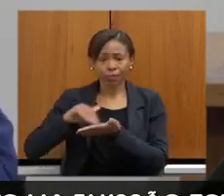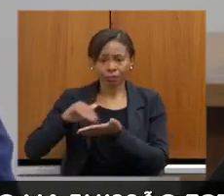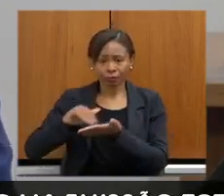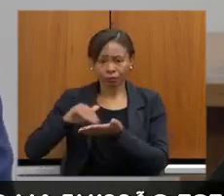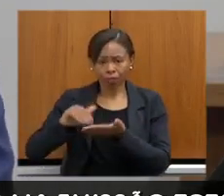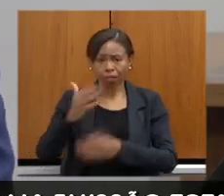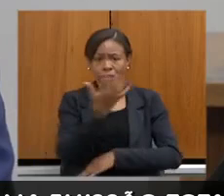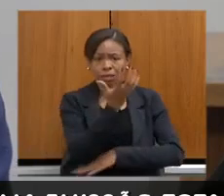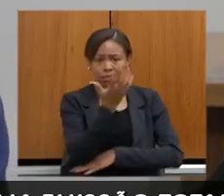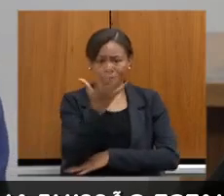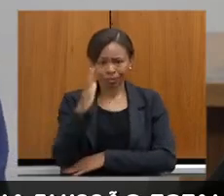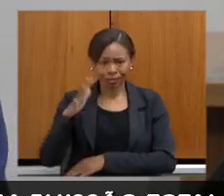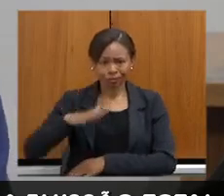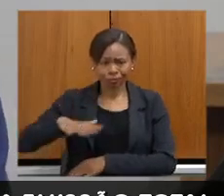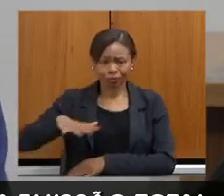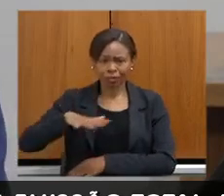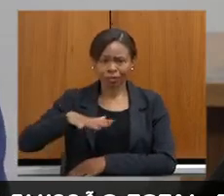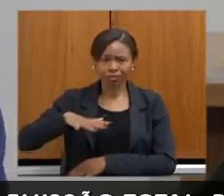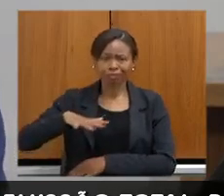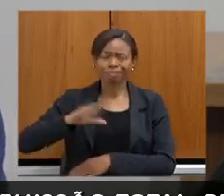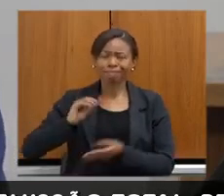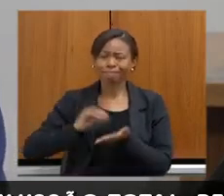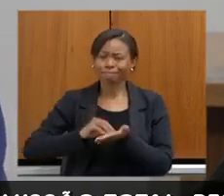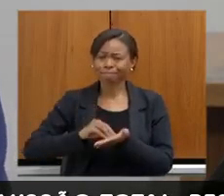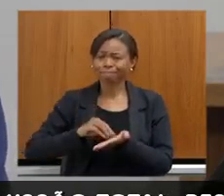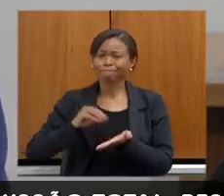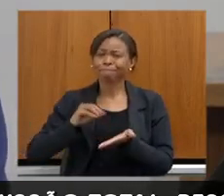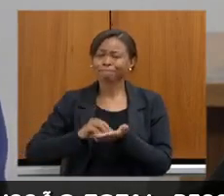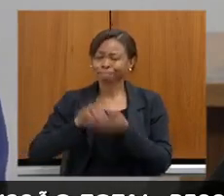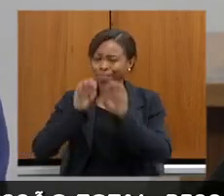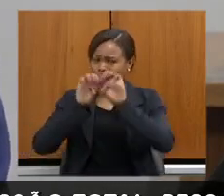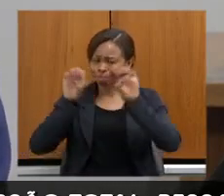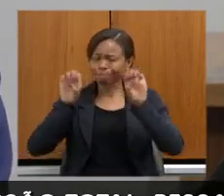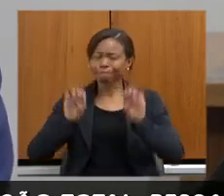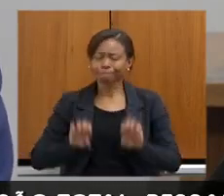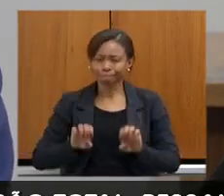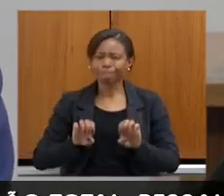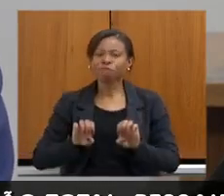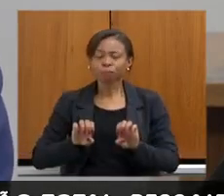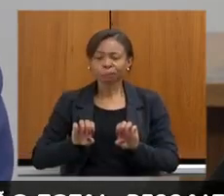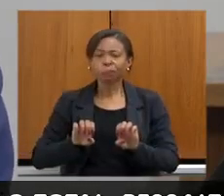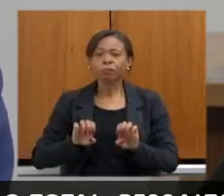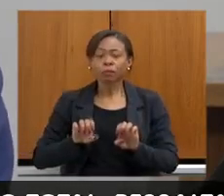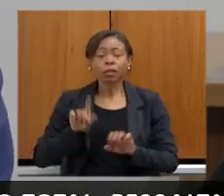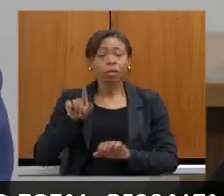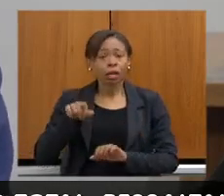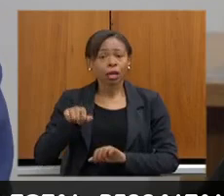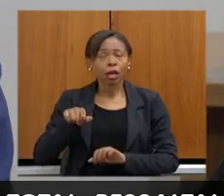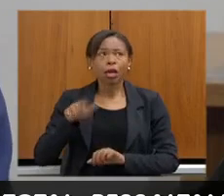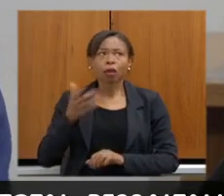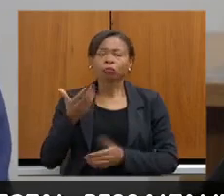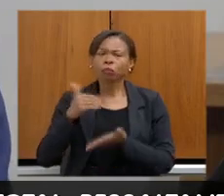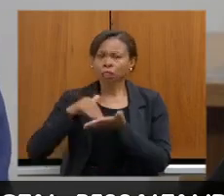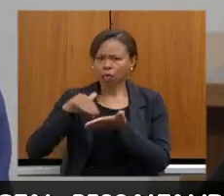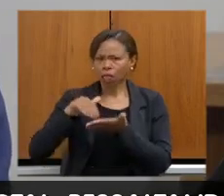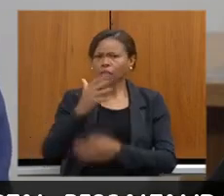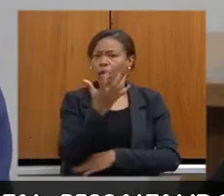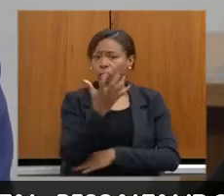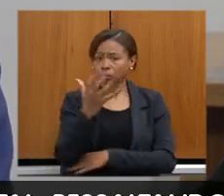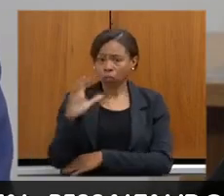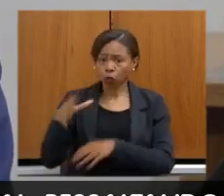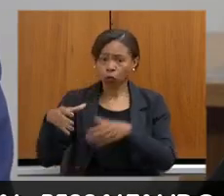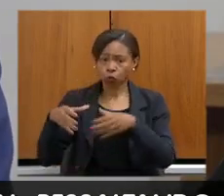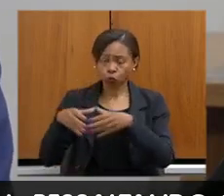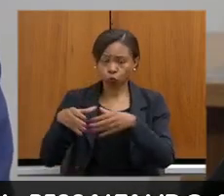ainda carece muito de estrutura. Embora sejamos aí a Secretaria de Meio Ambiente é a pasta